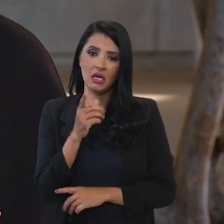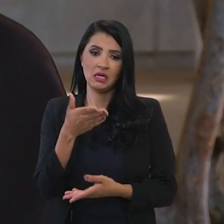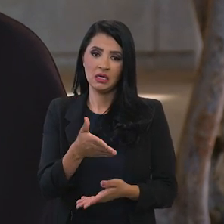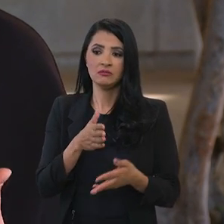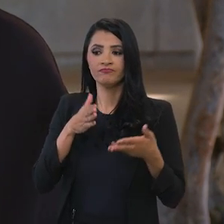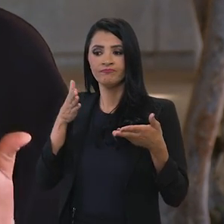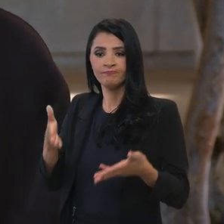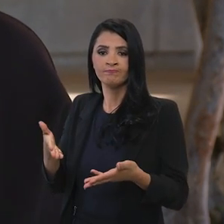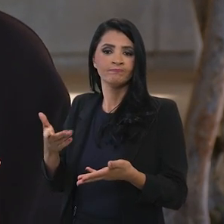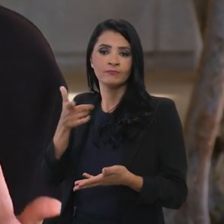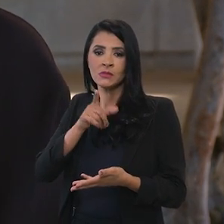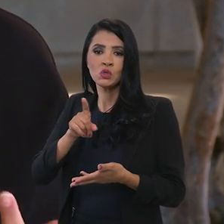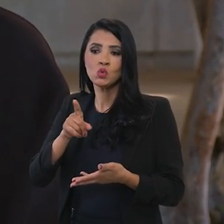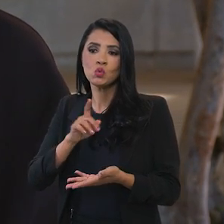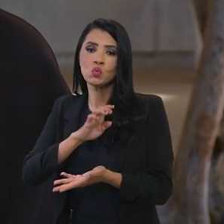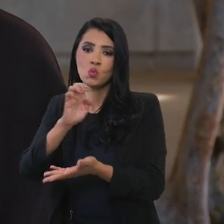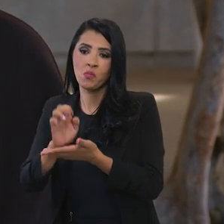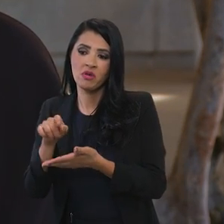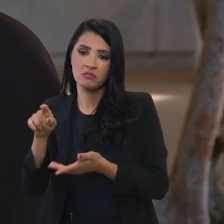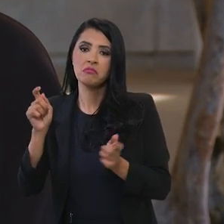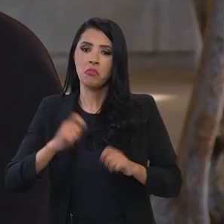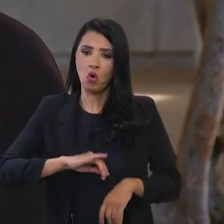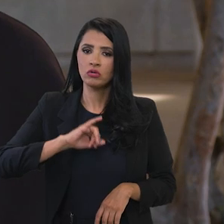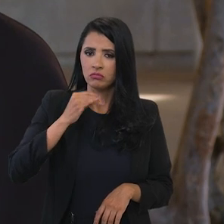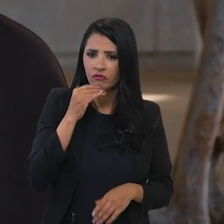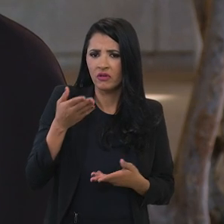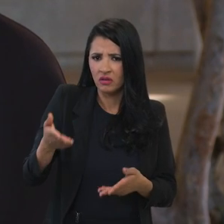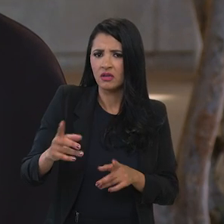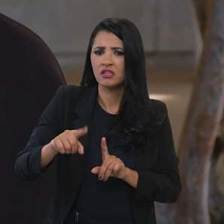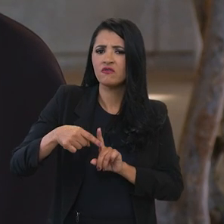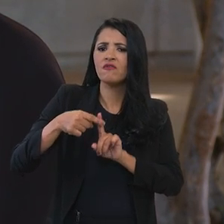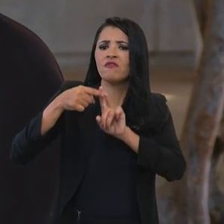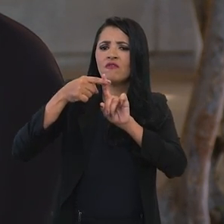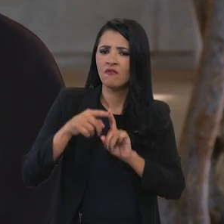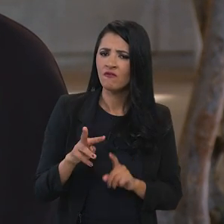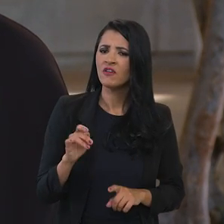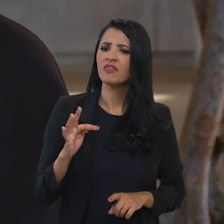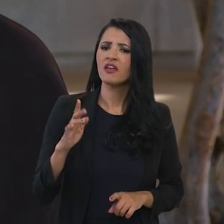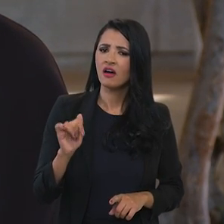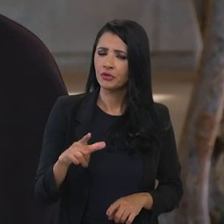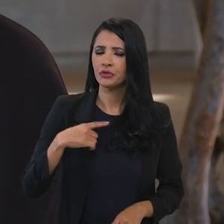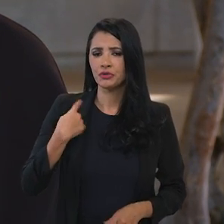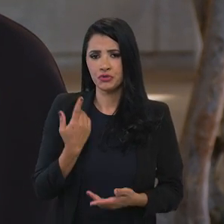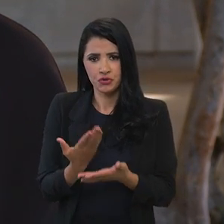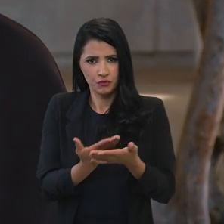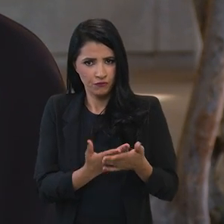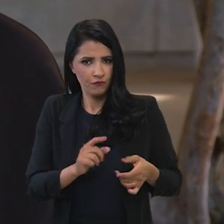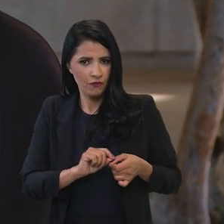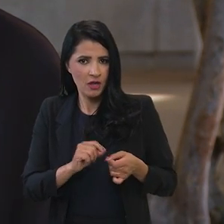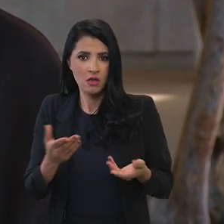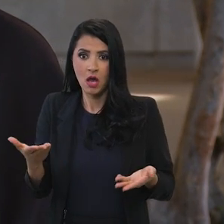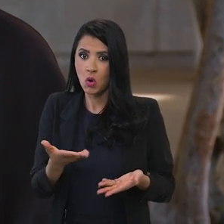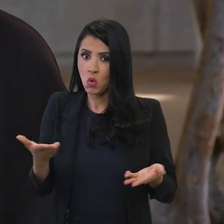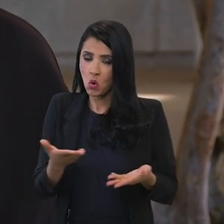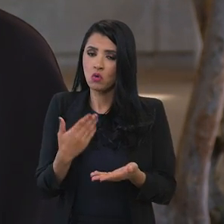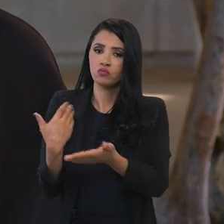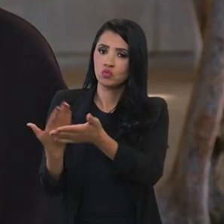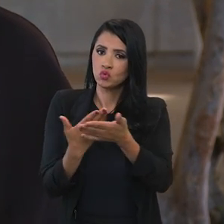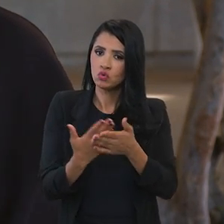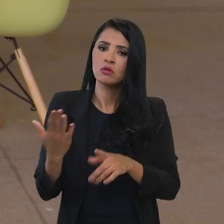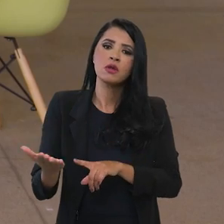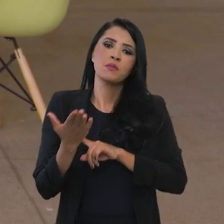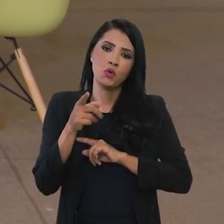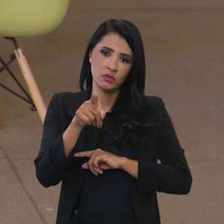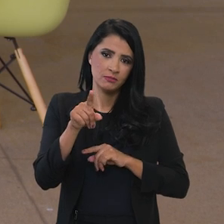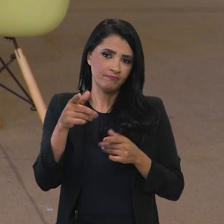possam de fato usufruir das vantagens do comércio e nós realizamos um estudo inédito recentemente que mostra exatamente isso ou